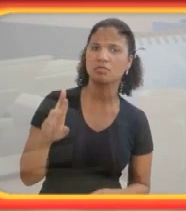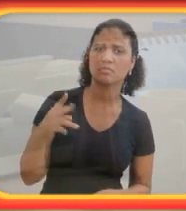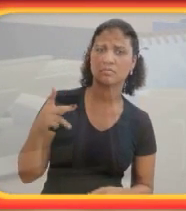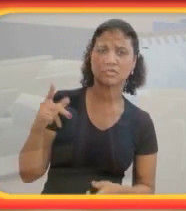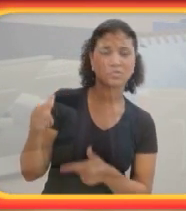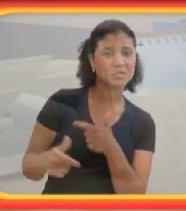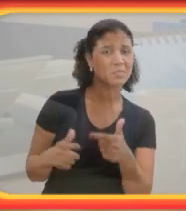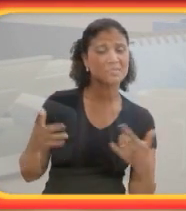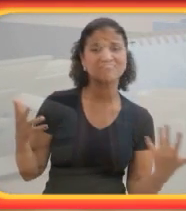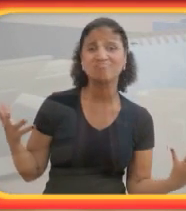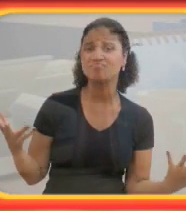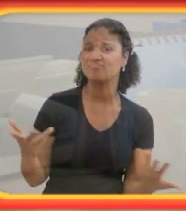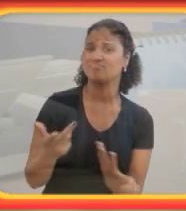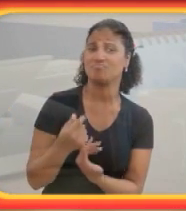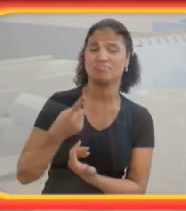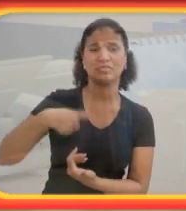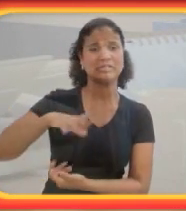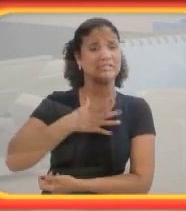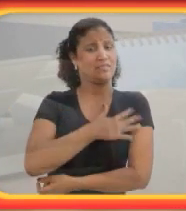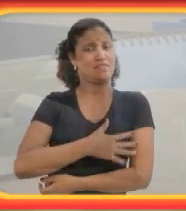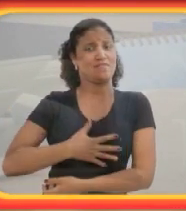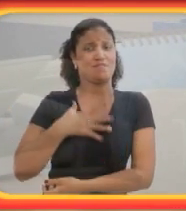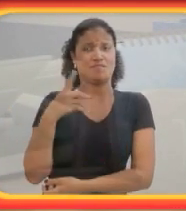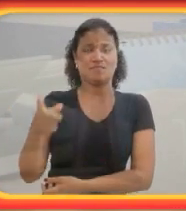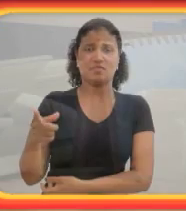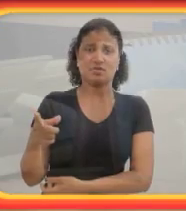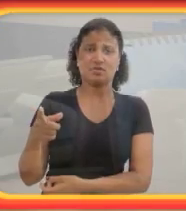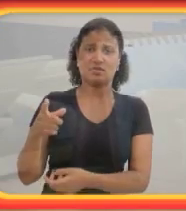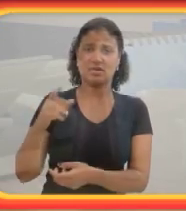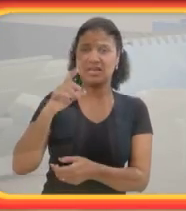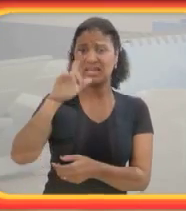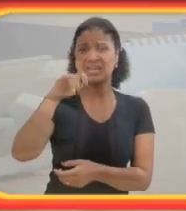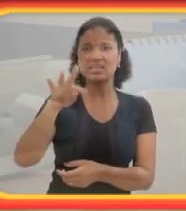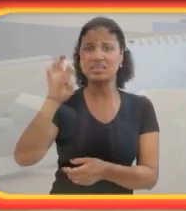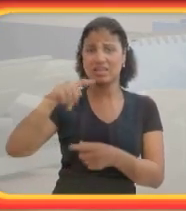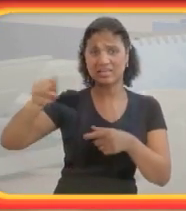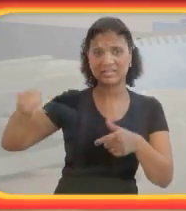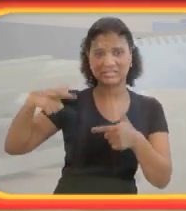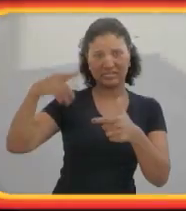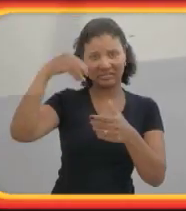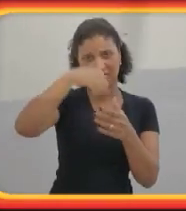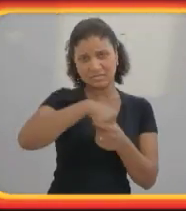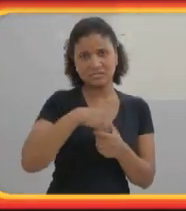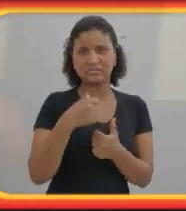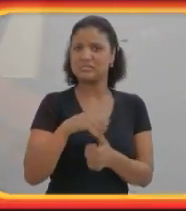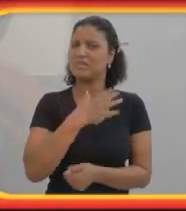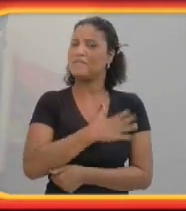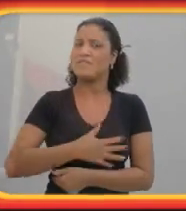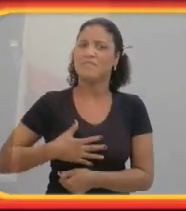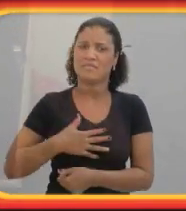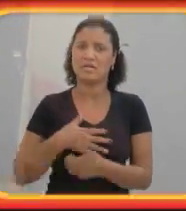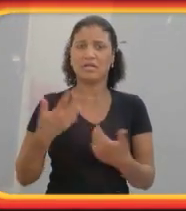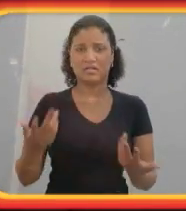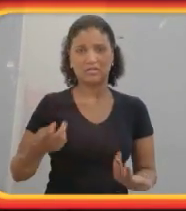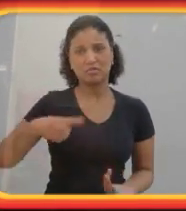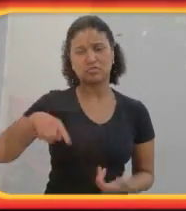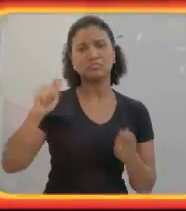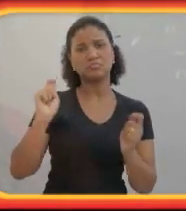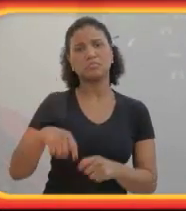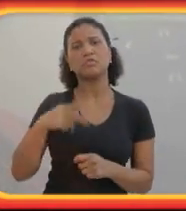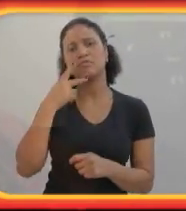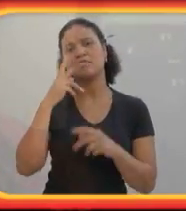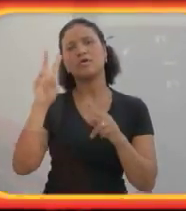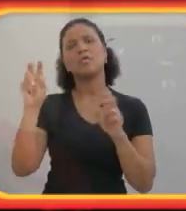estamos felizes com você. Os clientes internos estão felizes com você. Então, nós podemos sempre falar sobre aumentar o seu